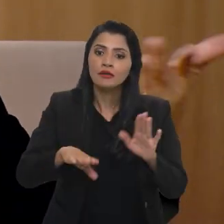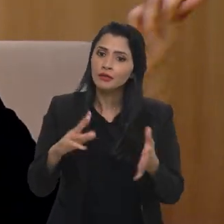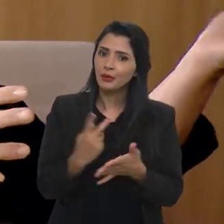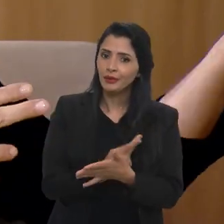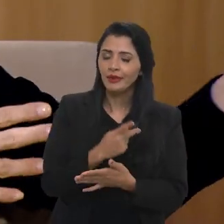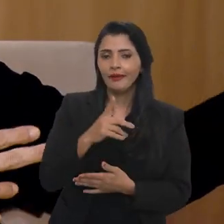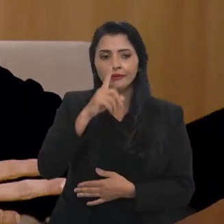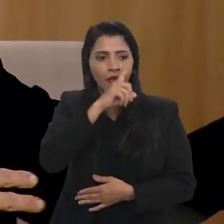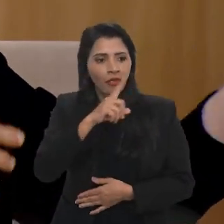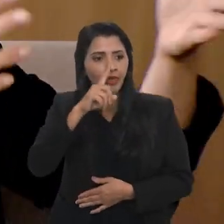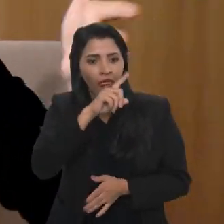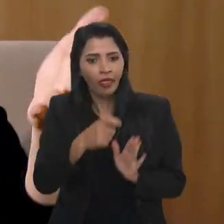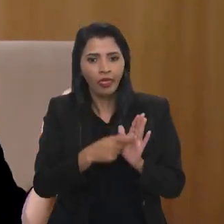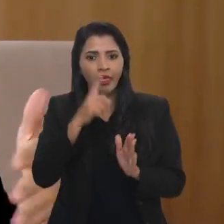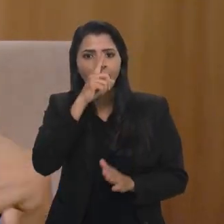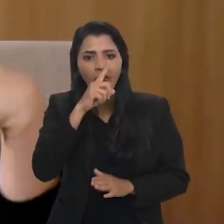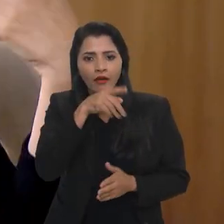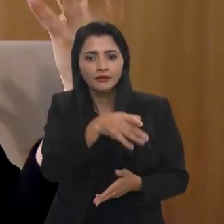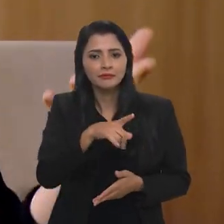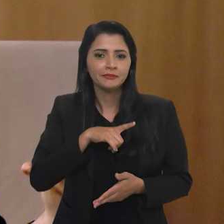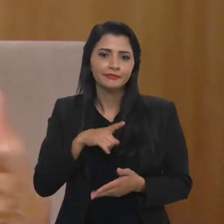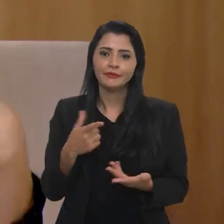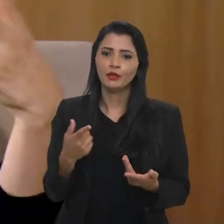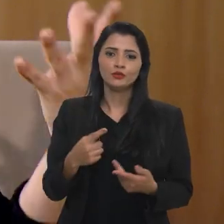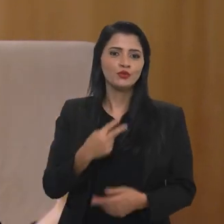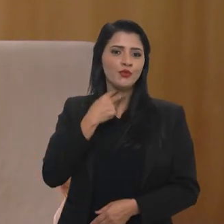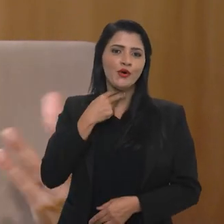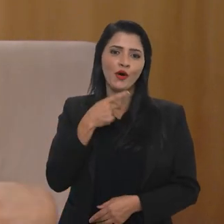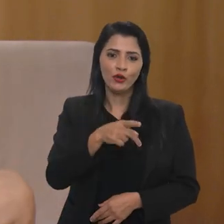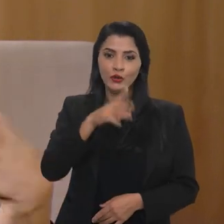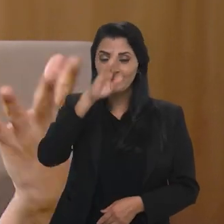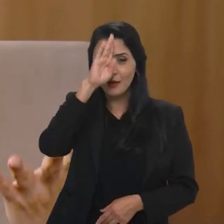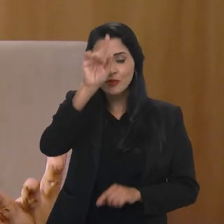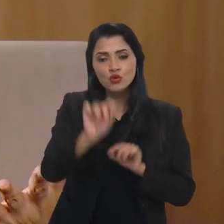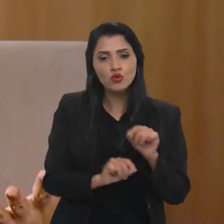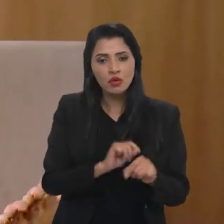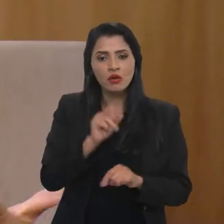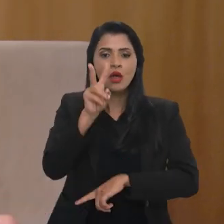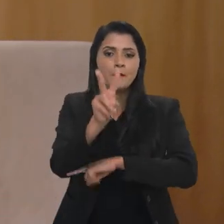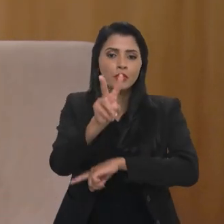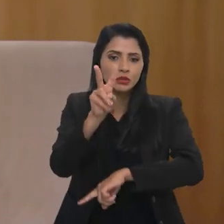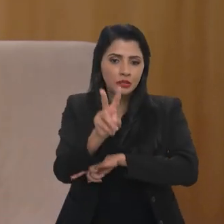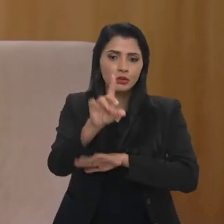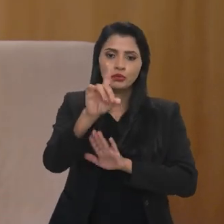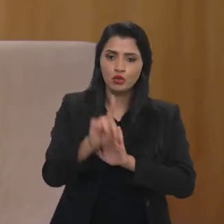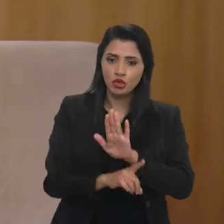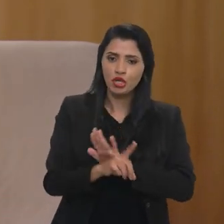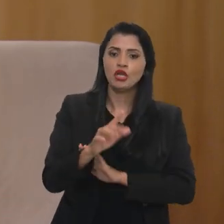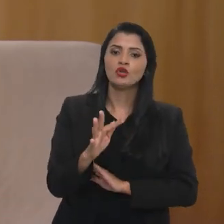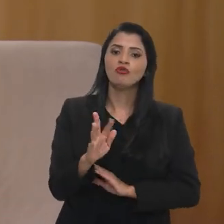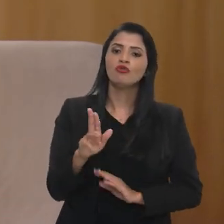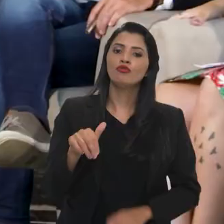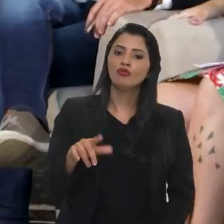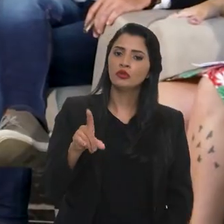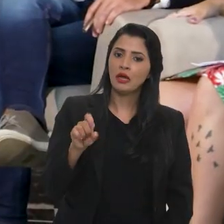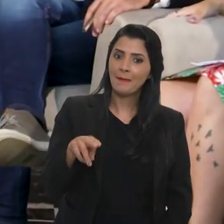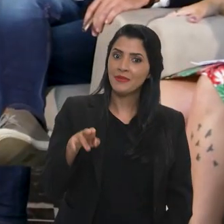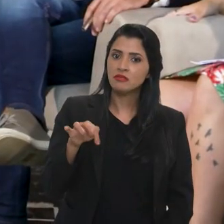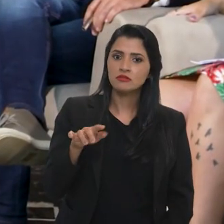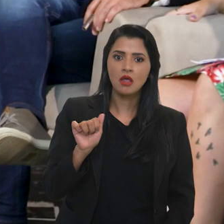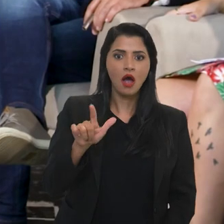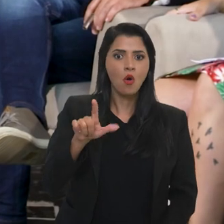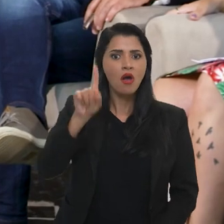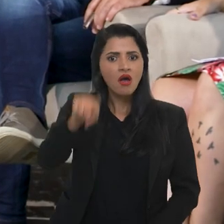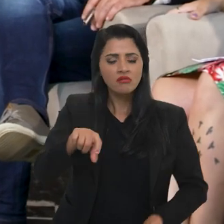às vezes acontece, está errando muito, você bota para funcionar, não pode e principalmente a proteção dos direitos fundamentais, tem que estar